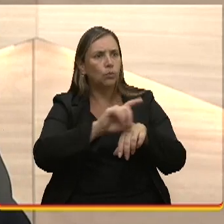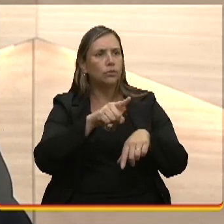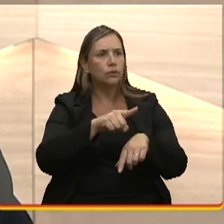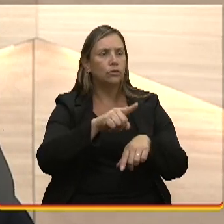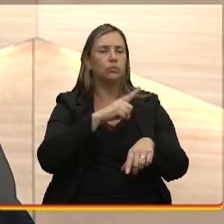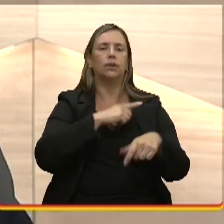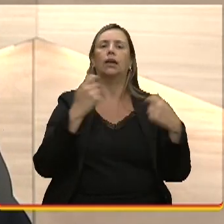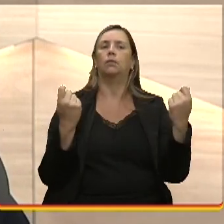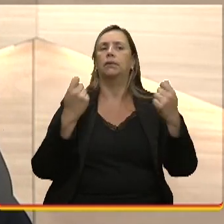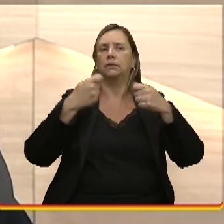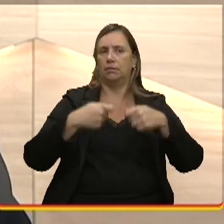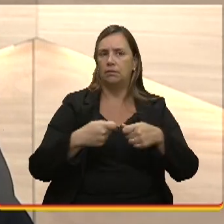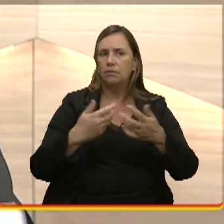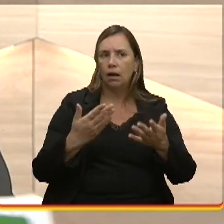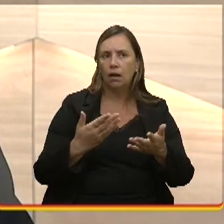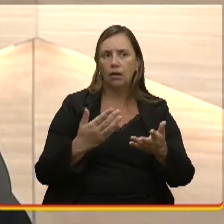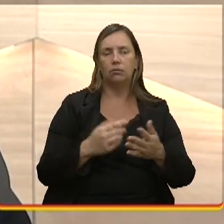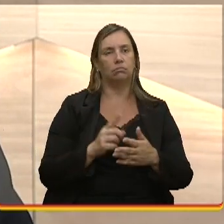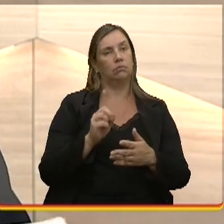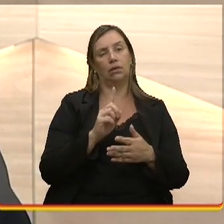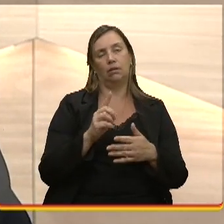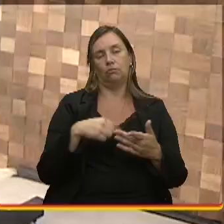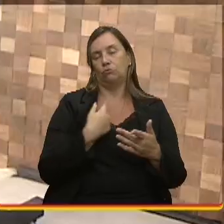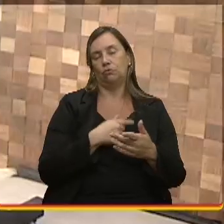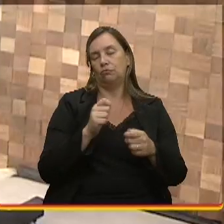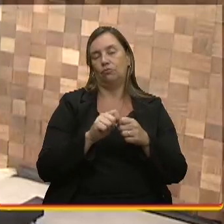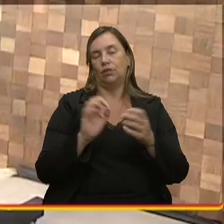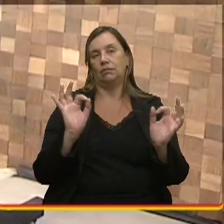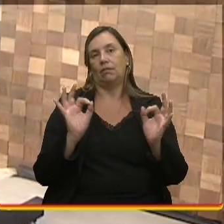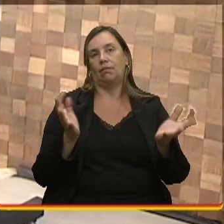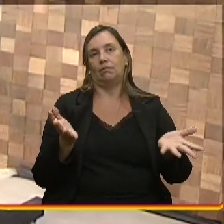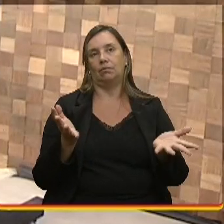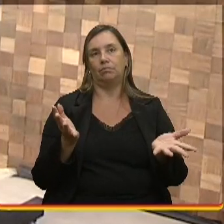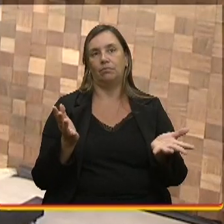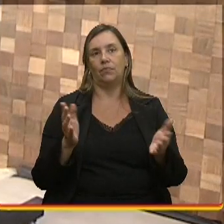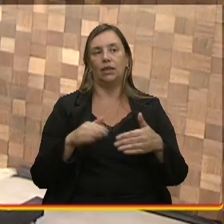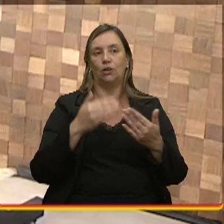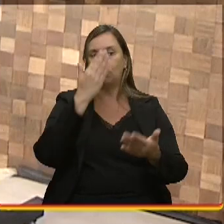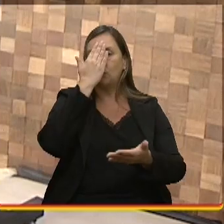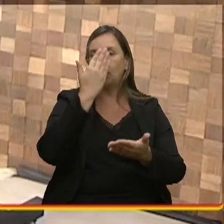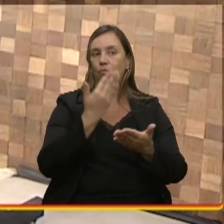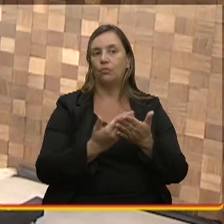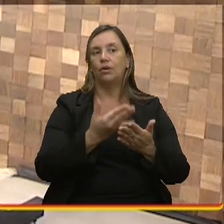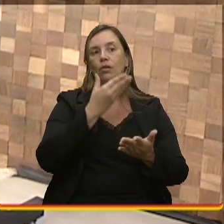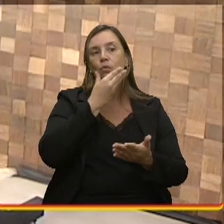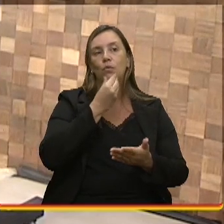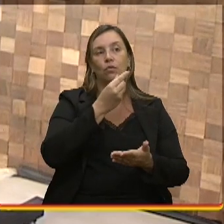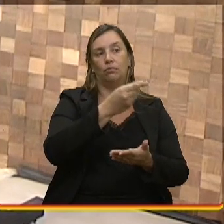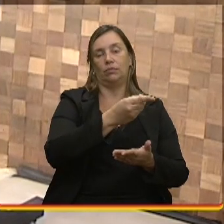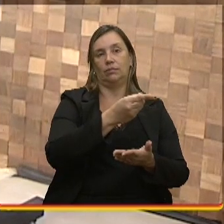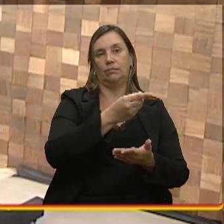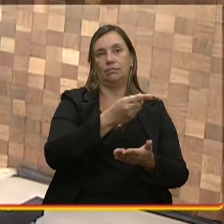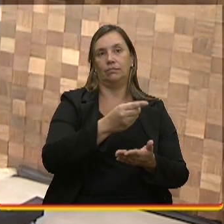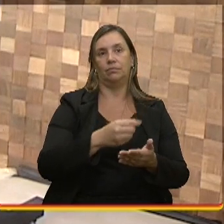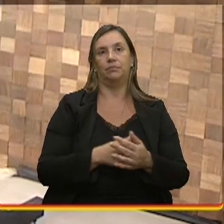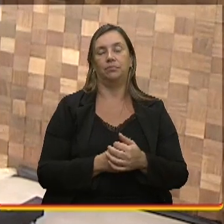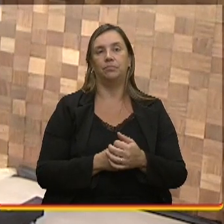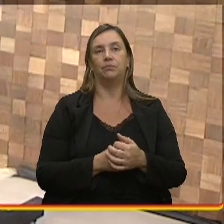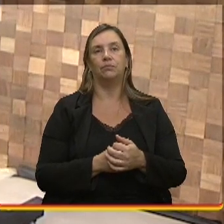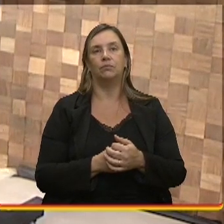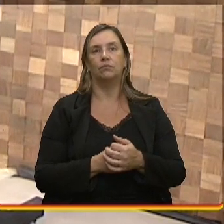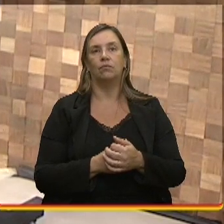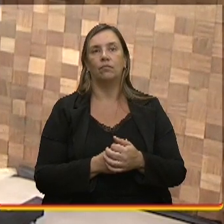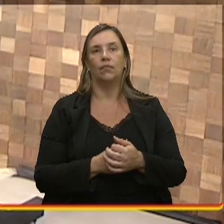capacitação? A gente não faz. A gente, né? Acaba confiando naquele trabalho. Queria ouvir de ti, Bia,